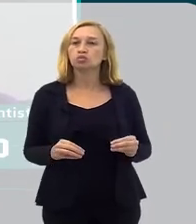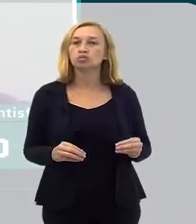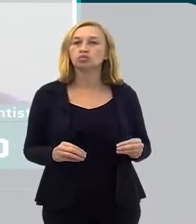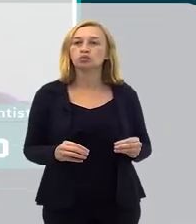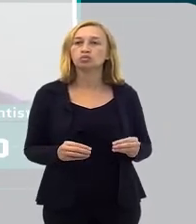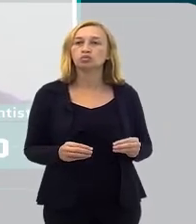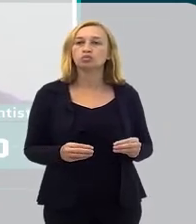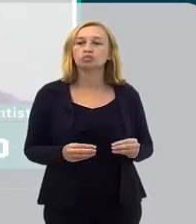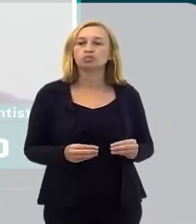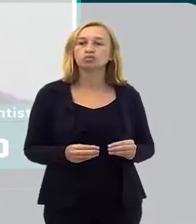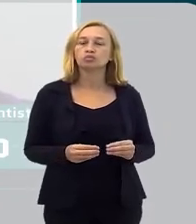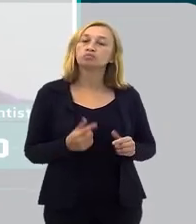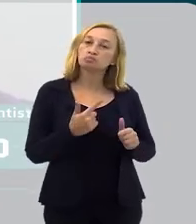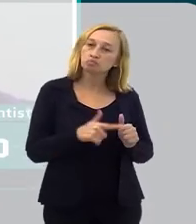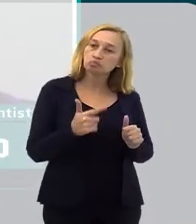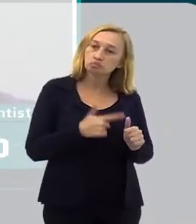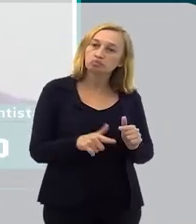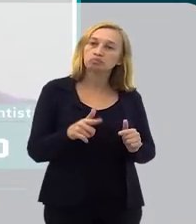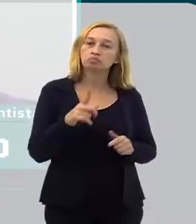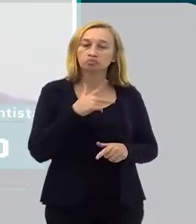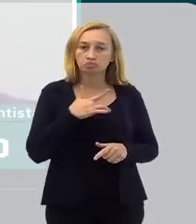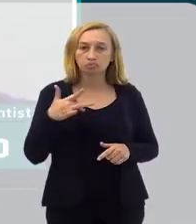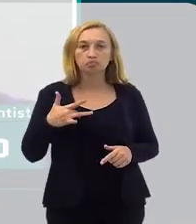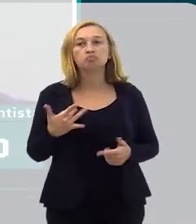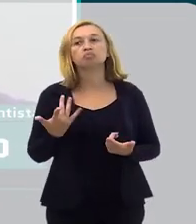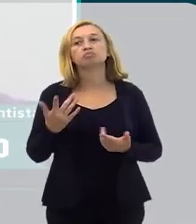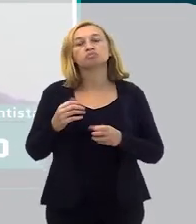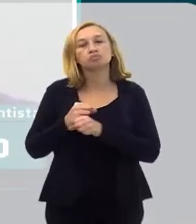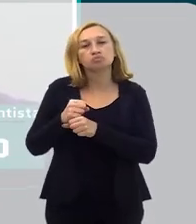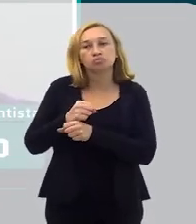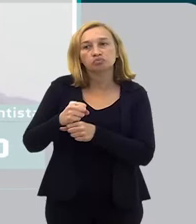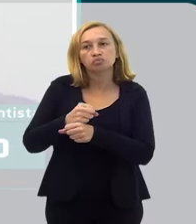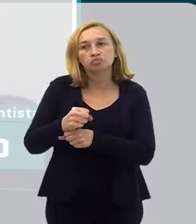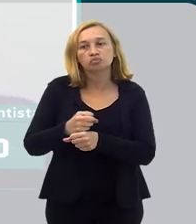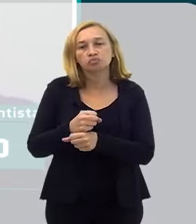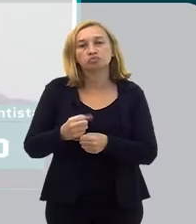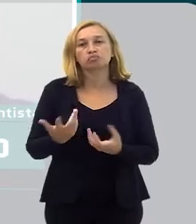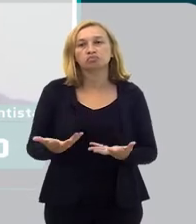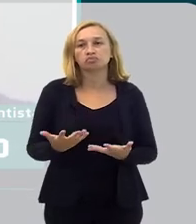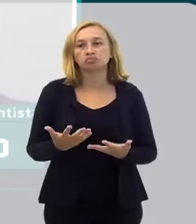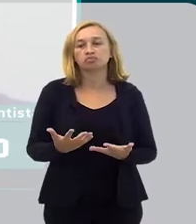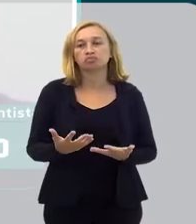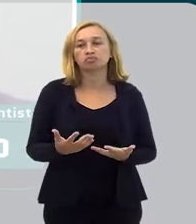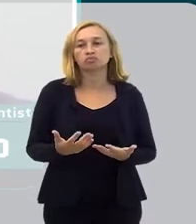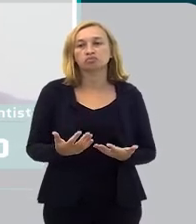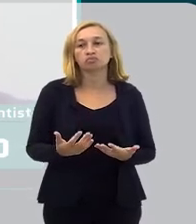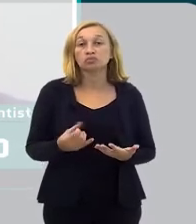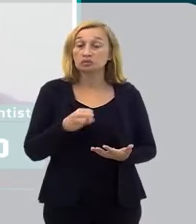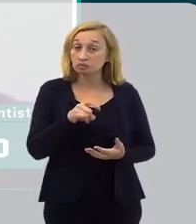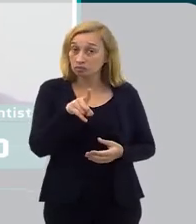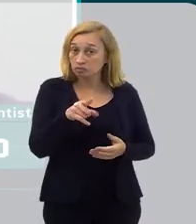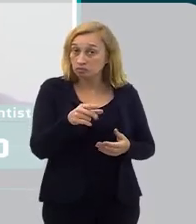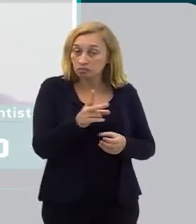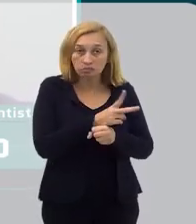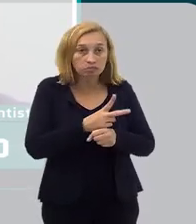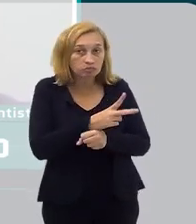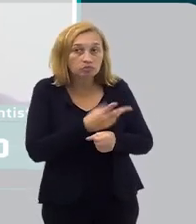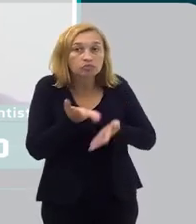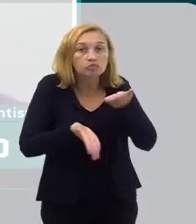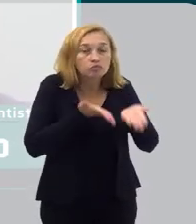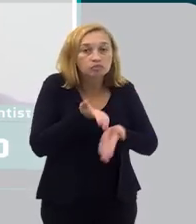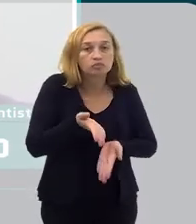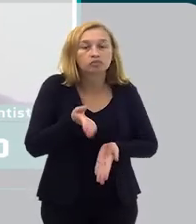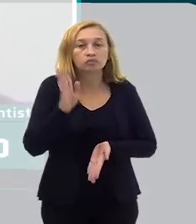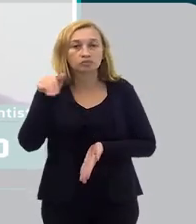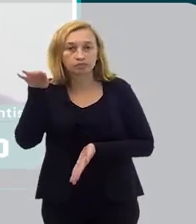lhe causar algum problema na saúde ao longo dos anos. O relaxamento por isso, se você não procurar cuidar